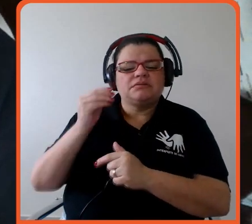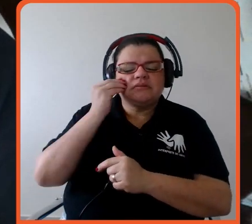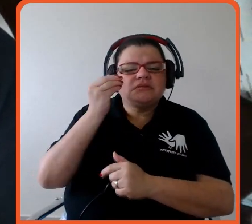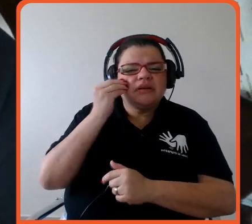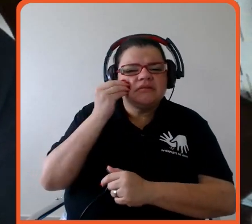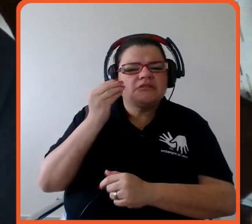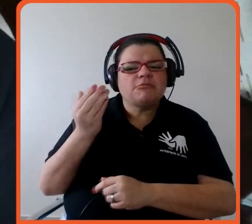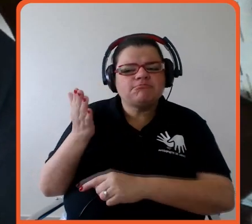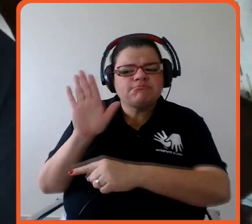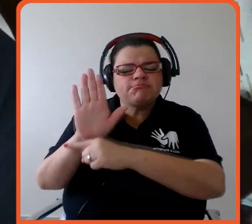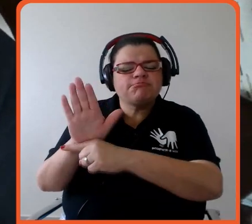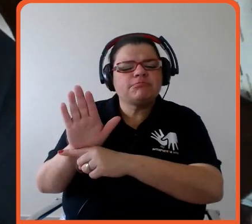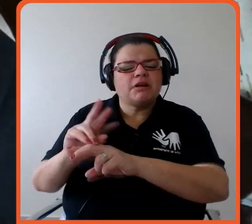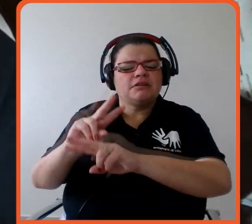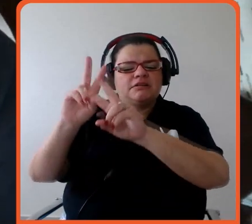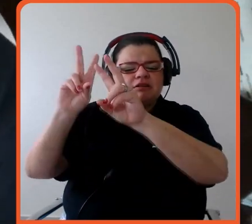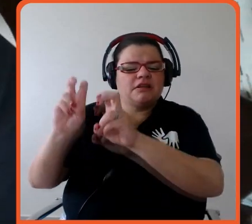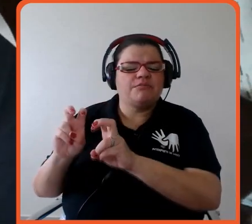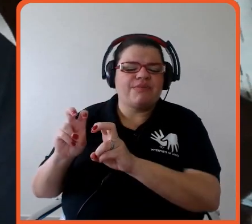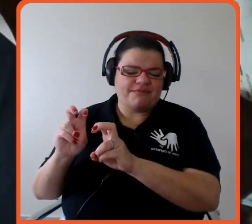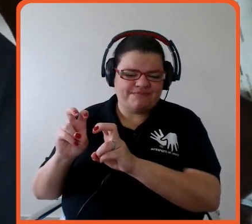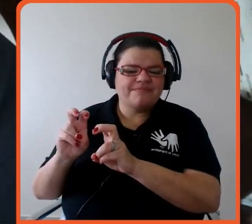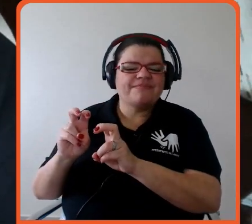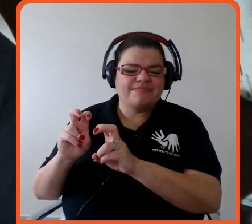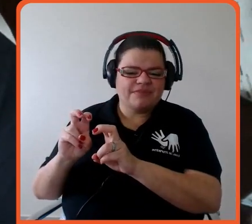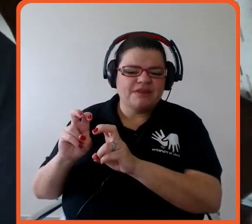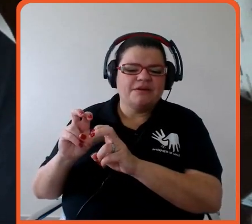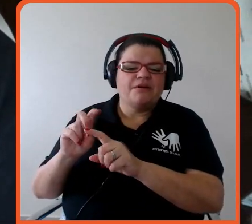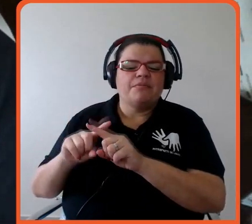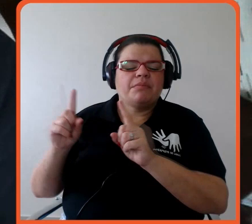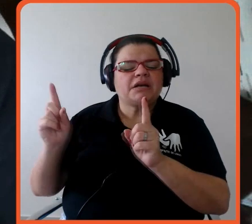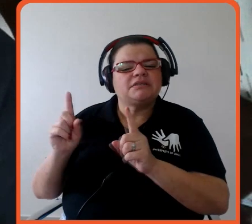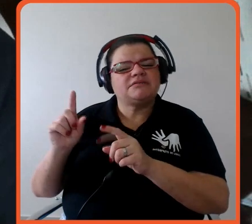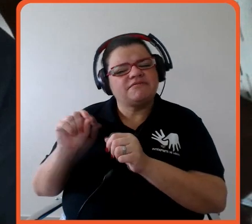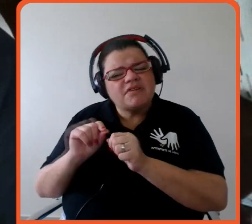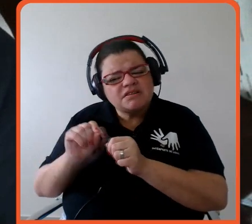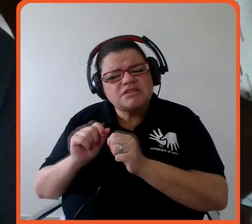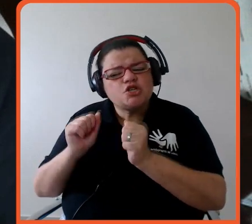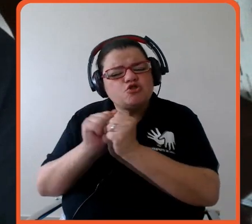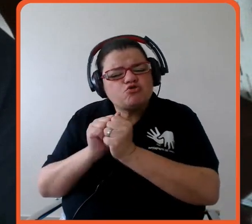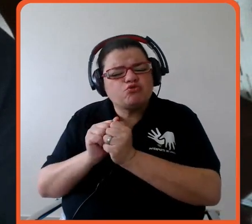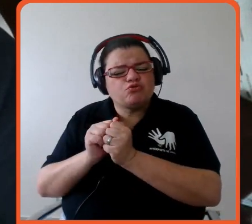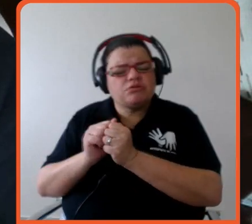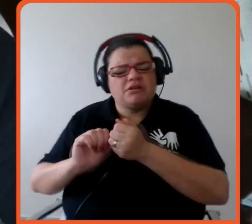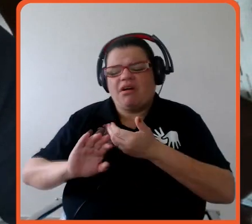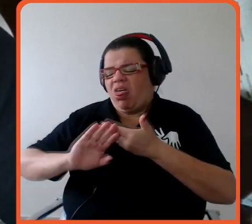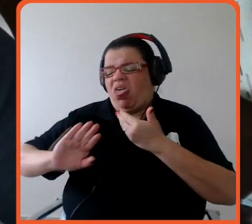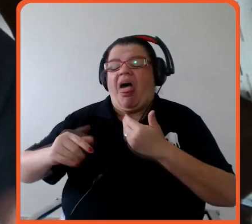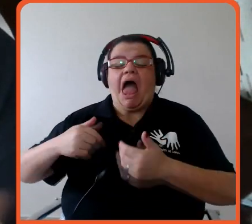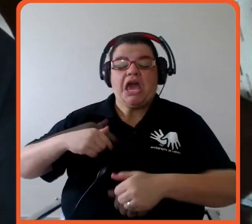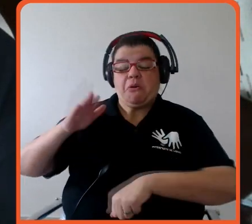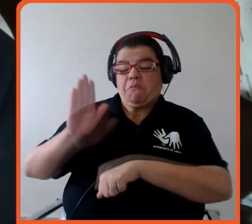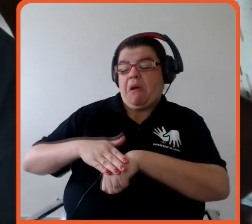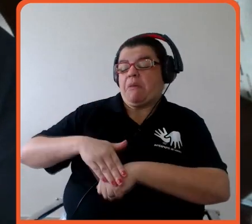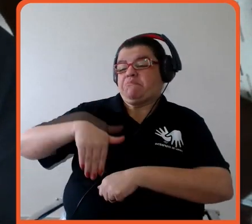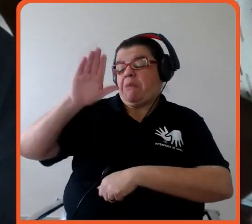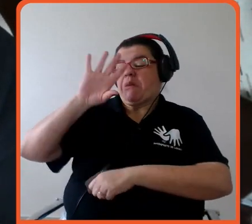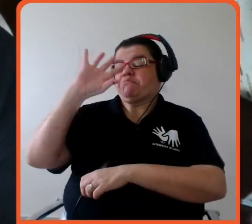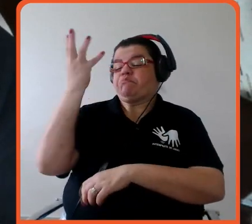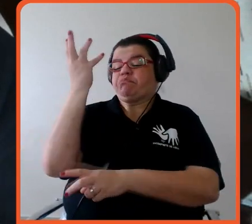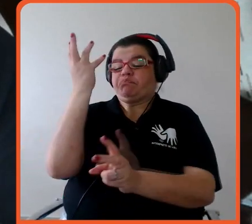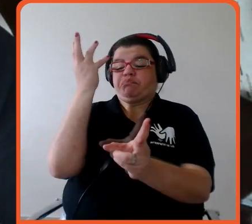mas de fato fazer junto não querendo ser o mais sustentável sozinho mas